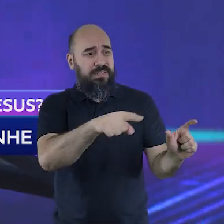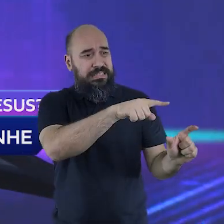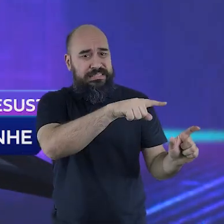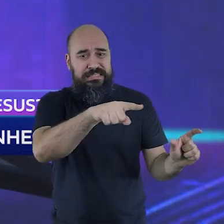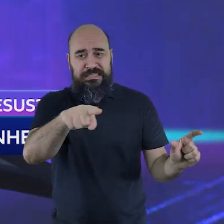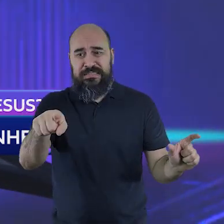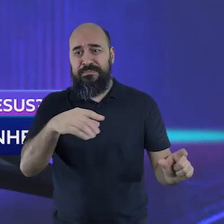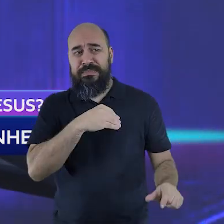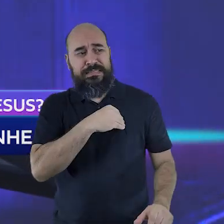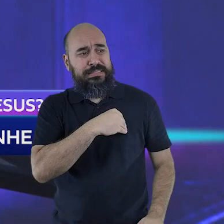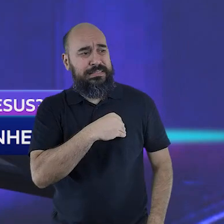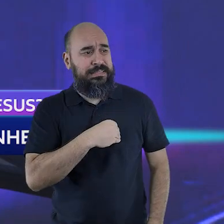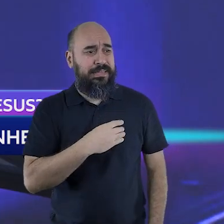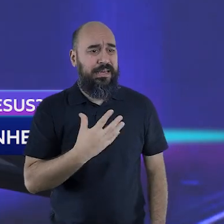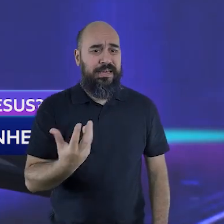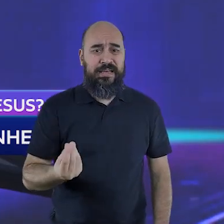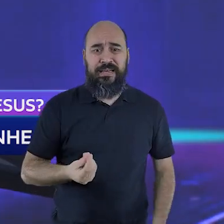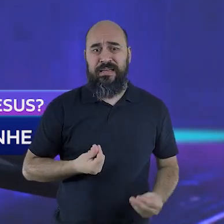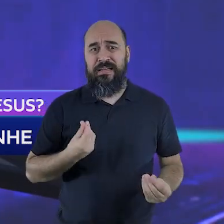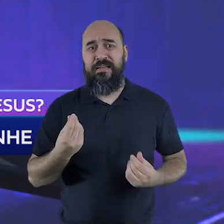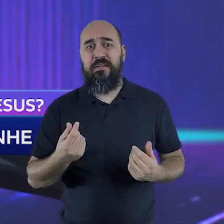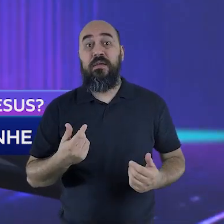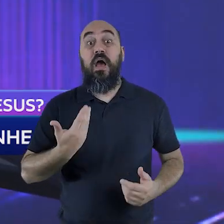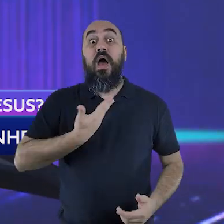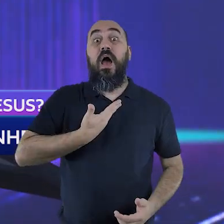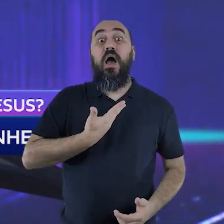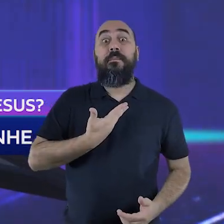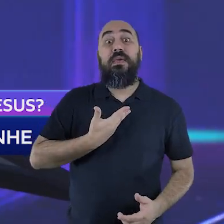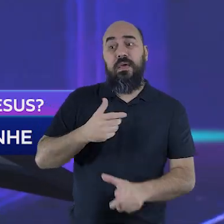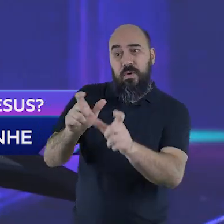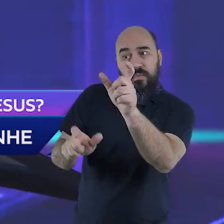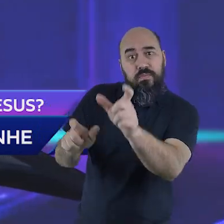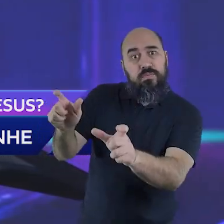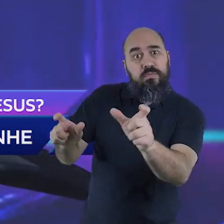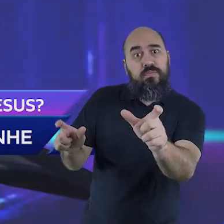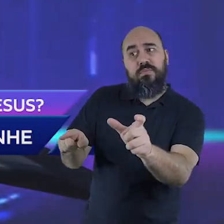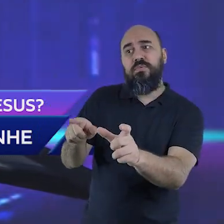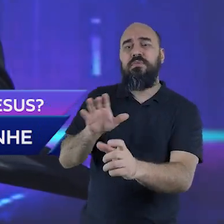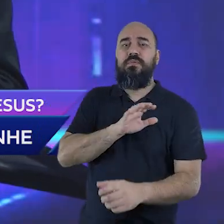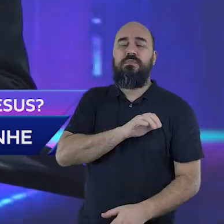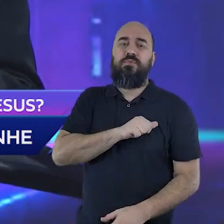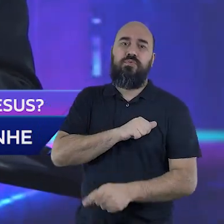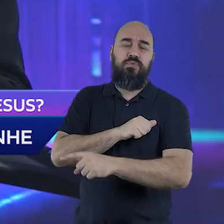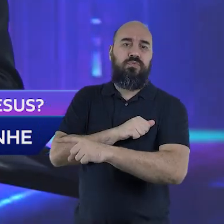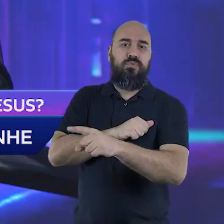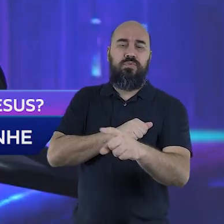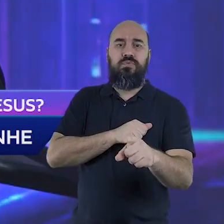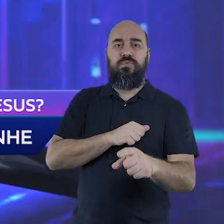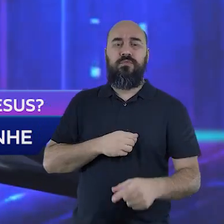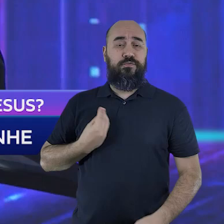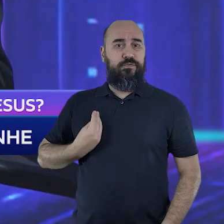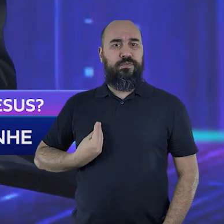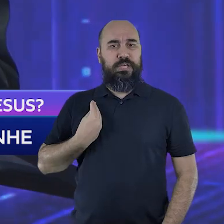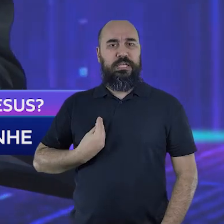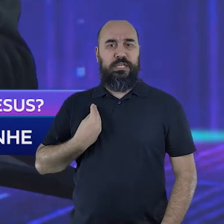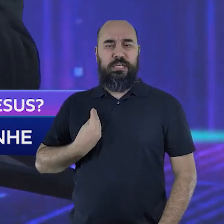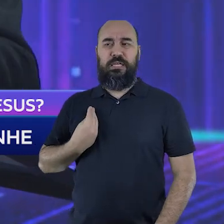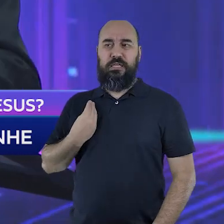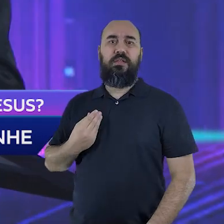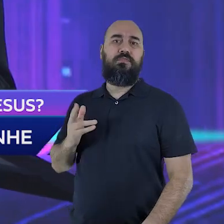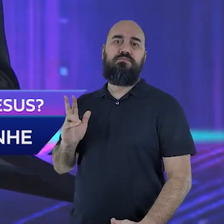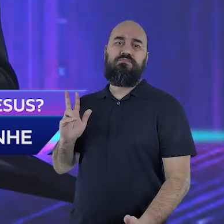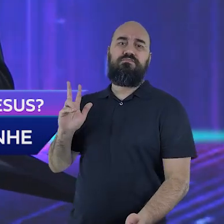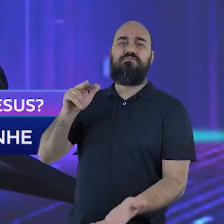Jesus deu a vida pelos seus amigos. Entenda uma coisa. Olhando para a Bíblia,